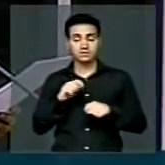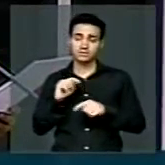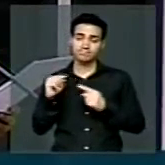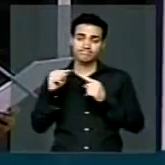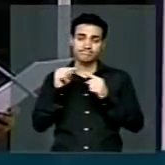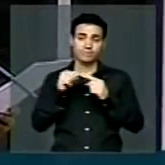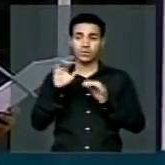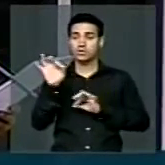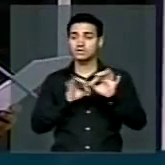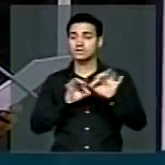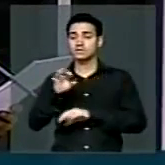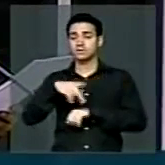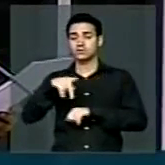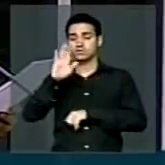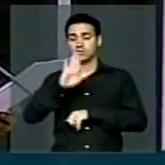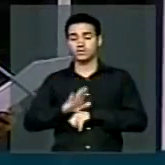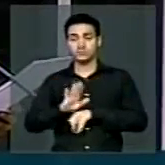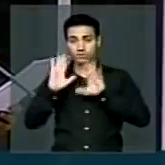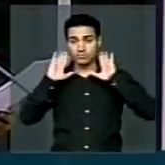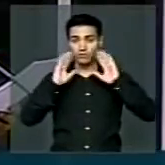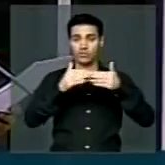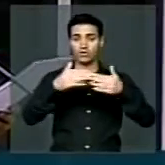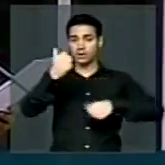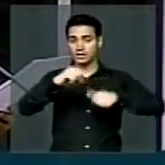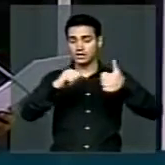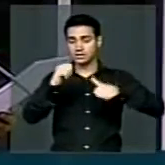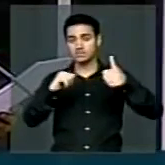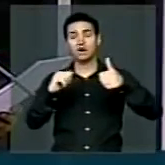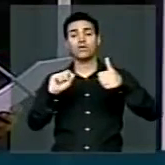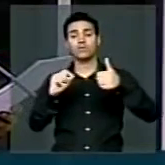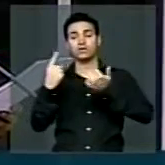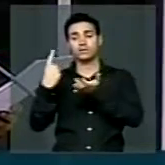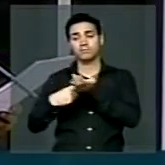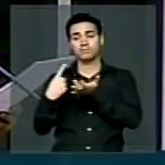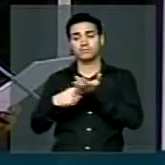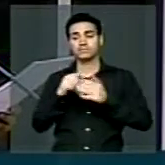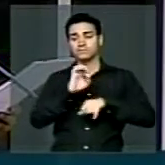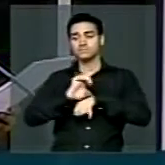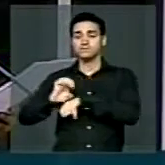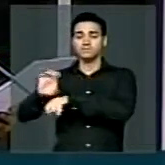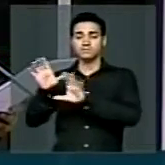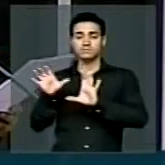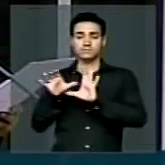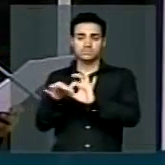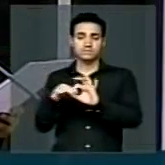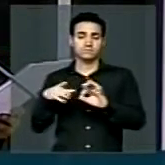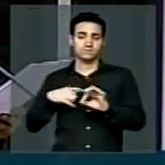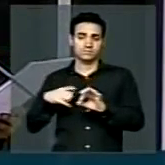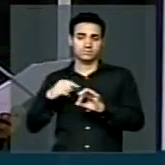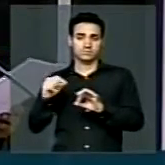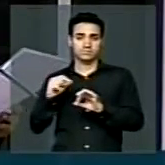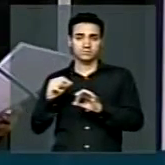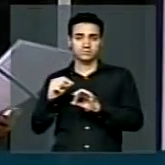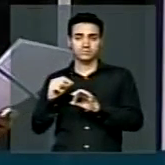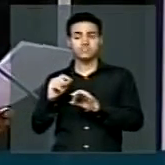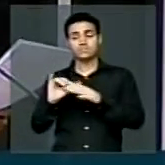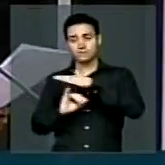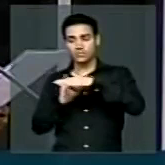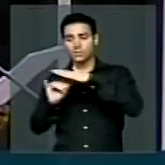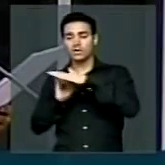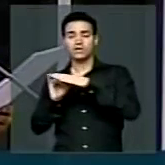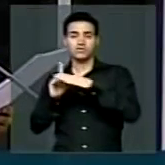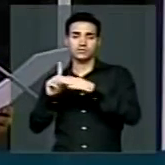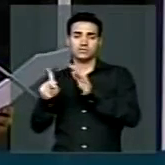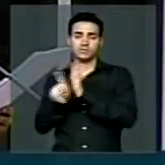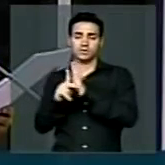organização do Estado com foco na análise do pacto federativo que sustenta, em última instância, o arcabouço institucional da